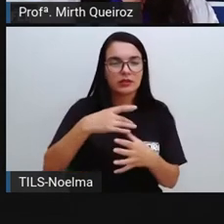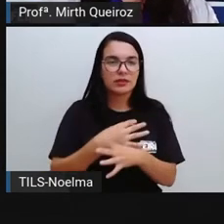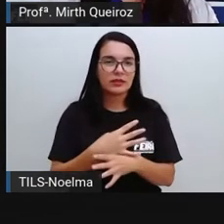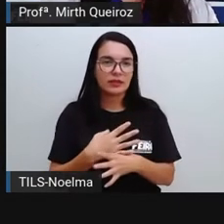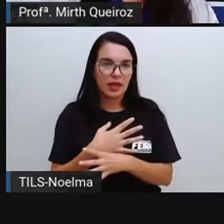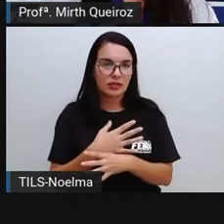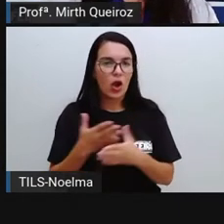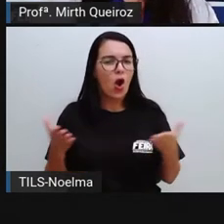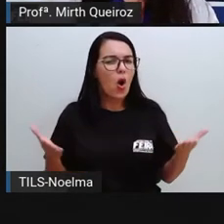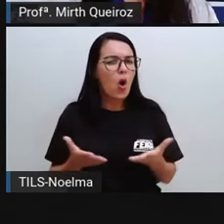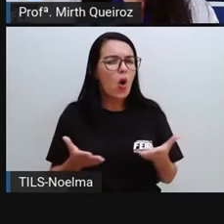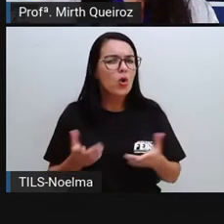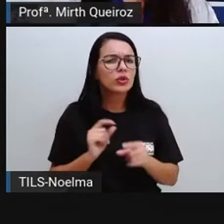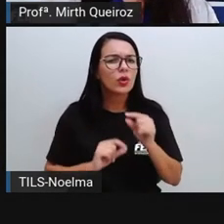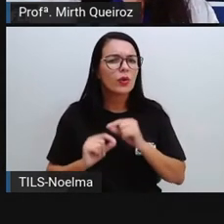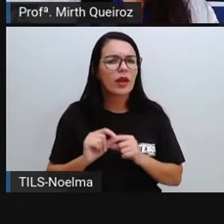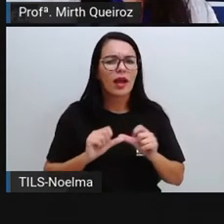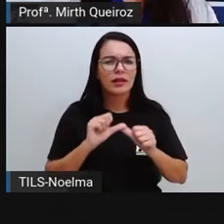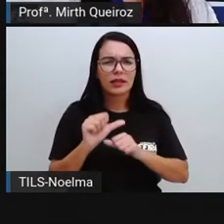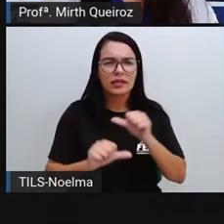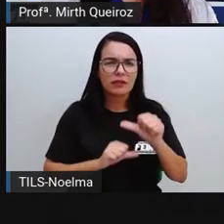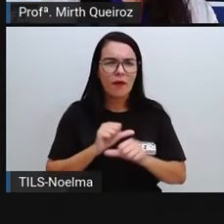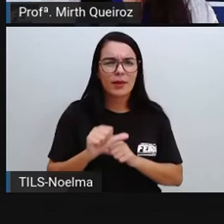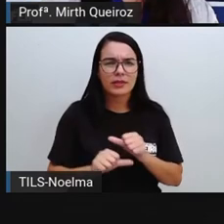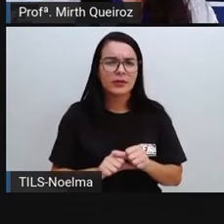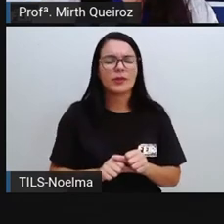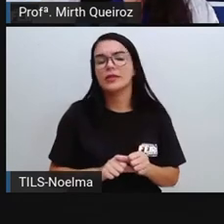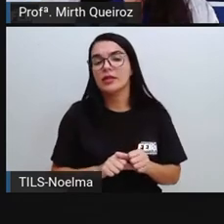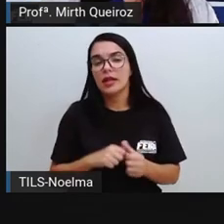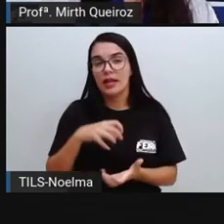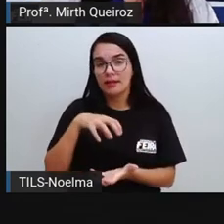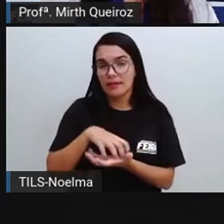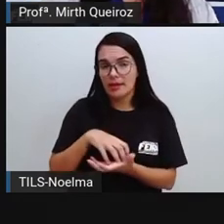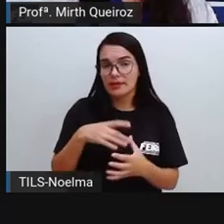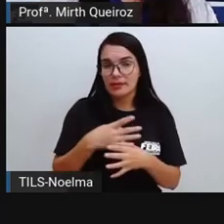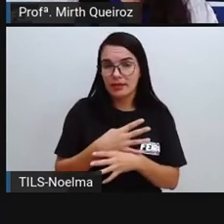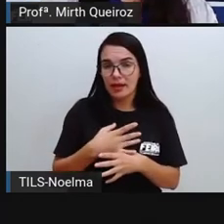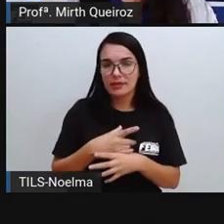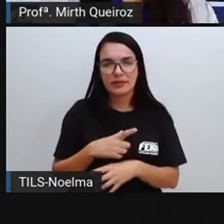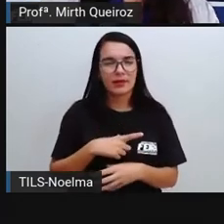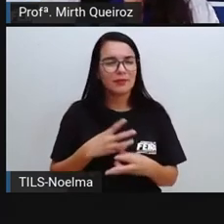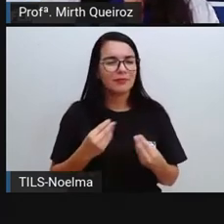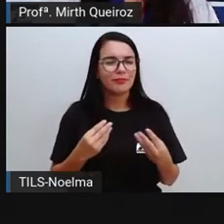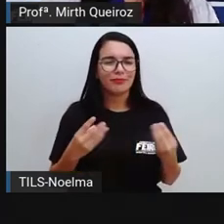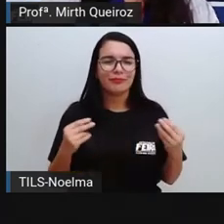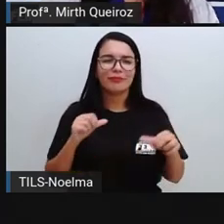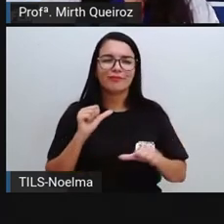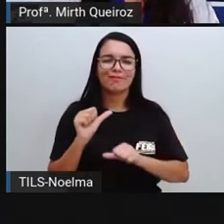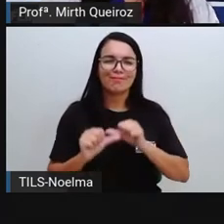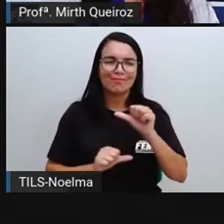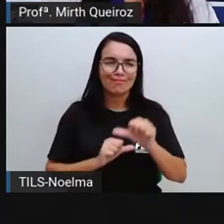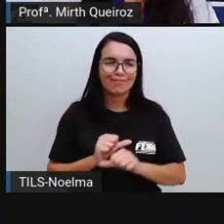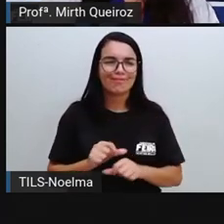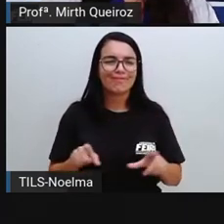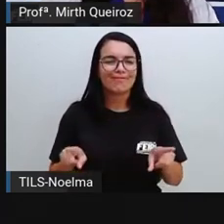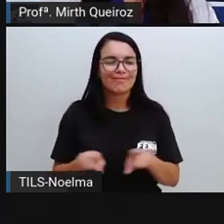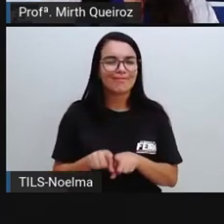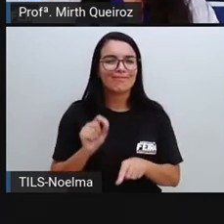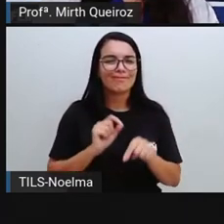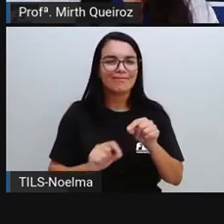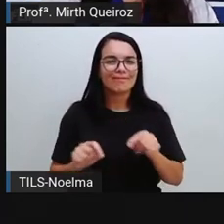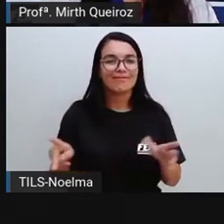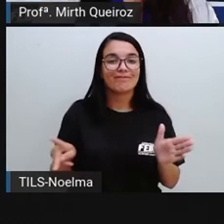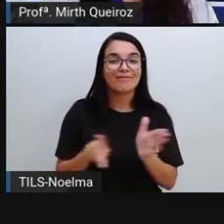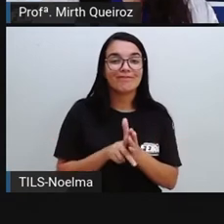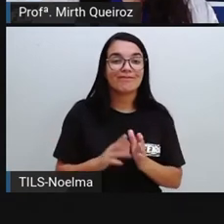transformações nas paisagens urbanas são intensas, com o predomínio de alguns elementos culturais, como, por exemplo, os